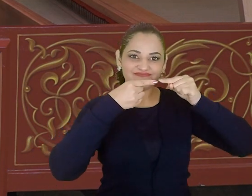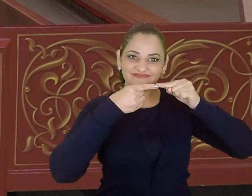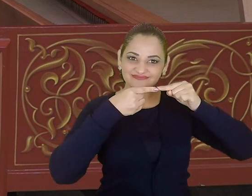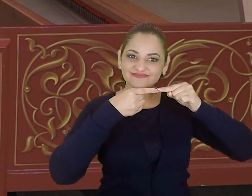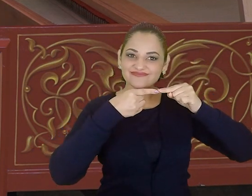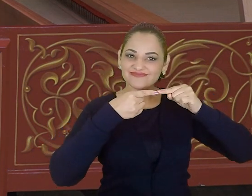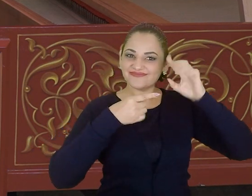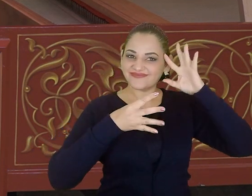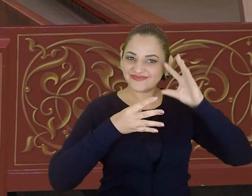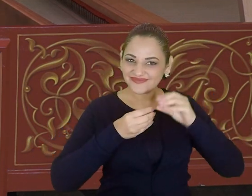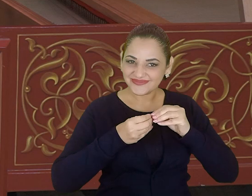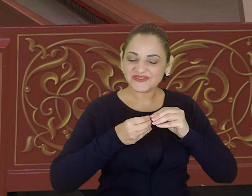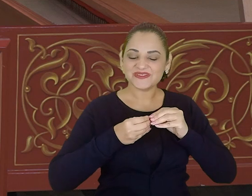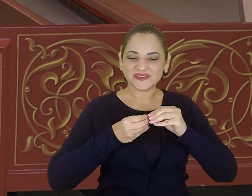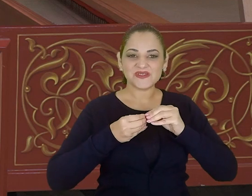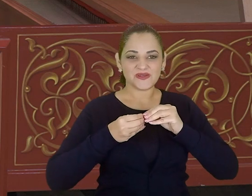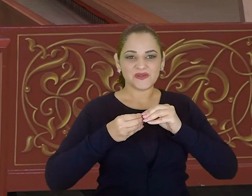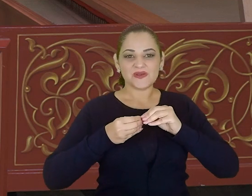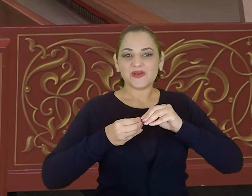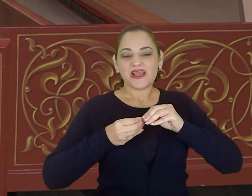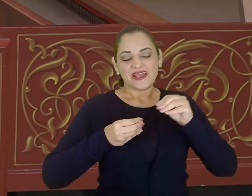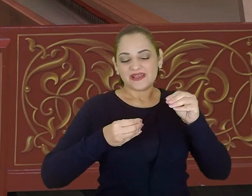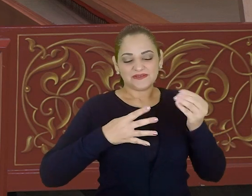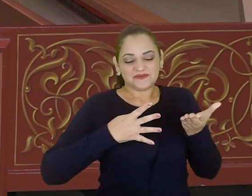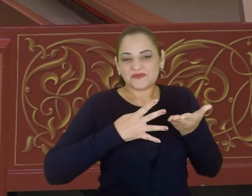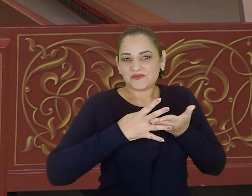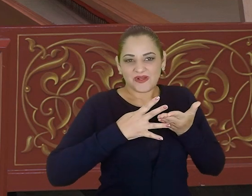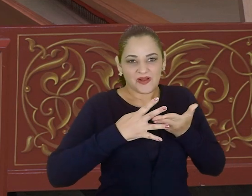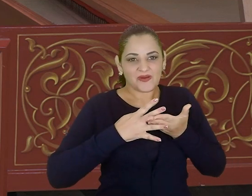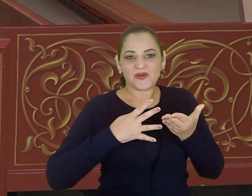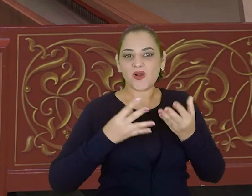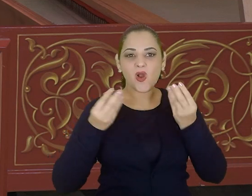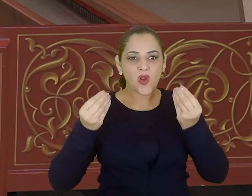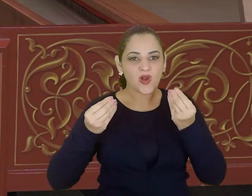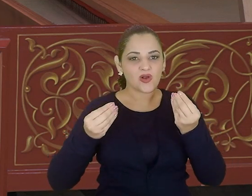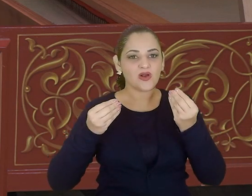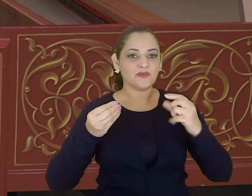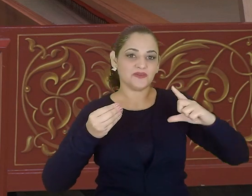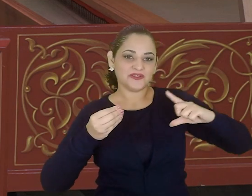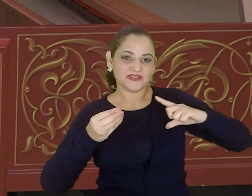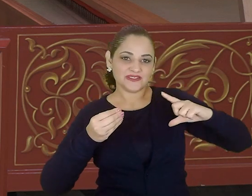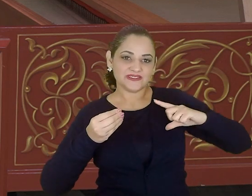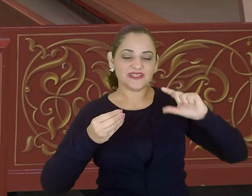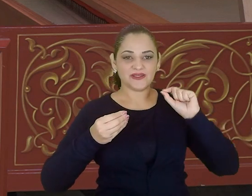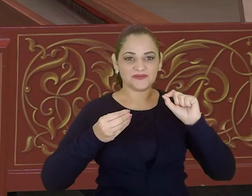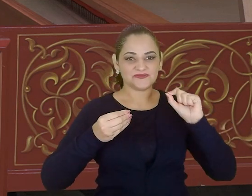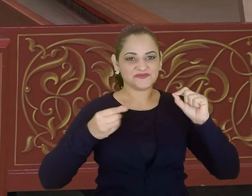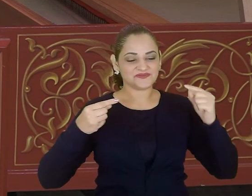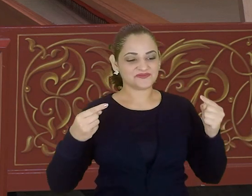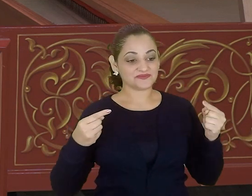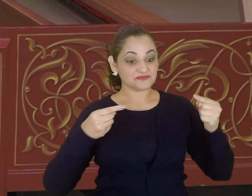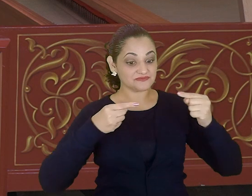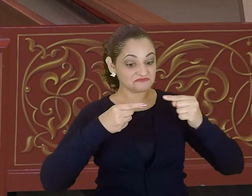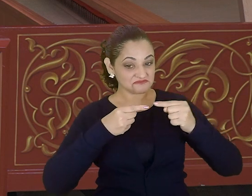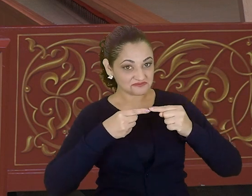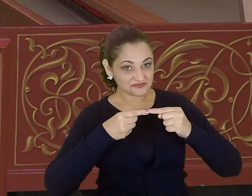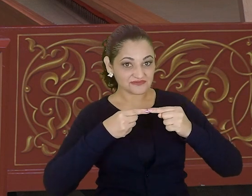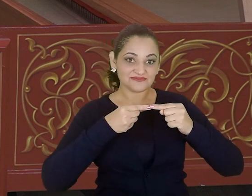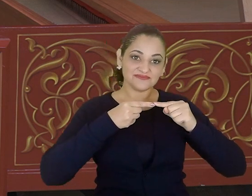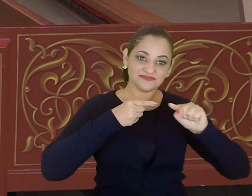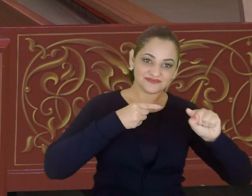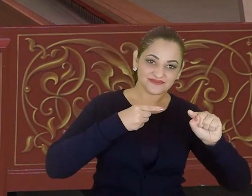o mundo barroco funcionava através de tensões e relaxamentos, consonâncias e